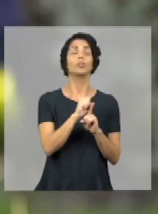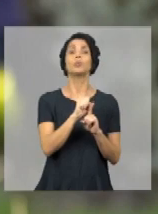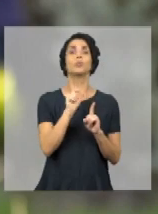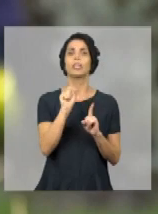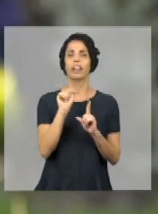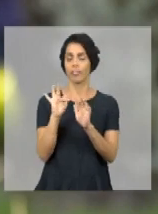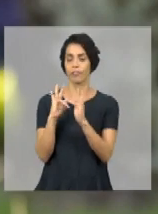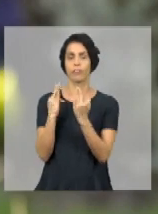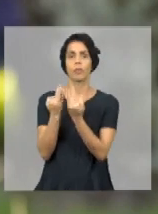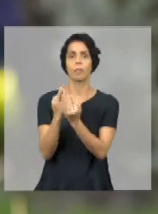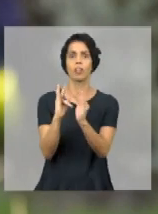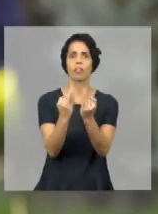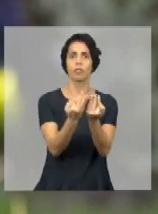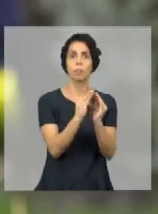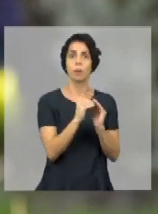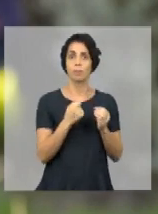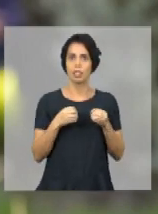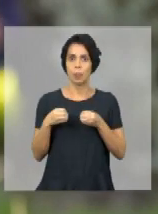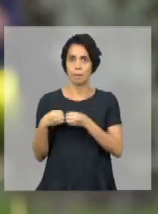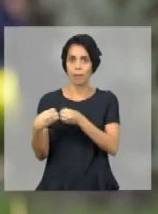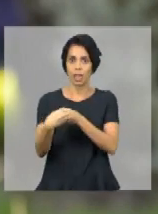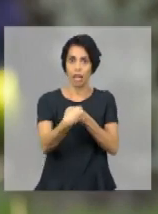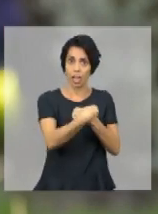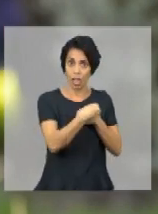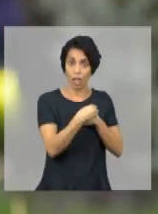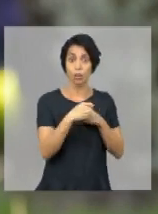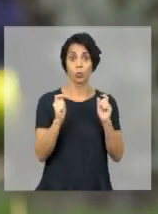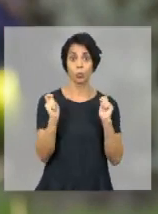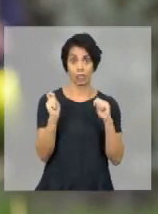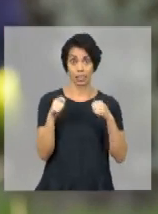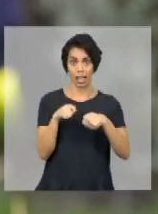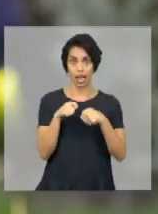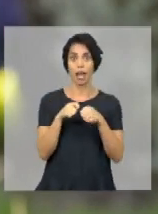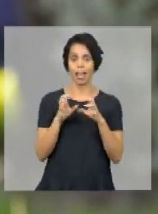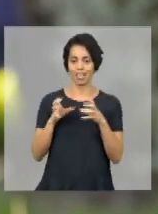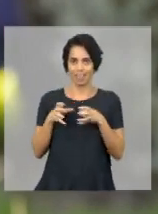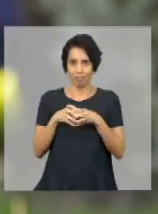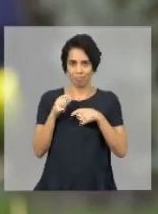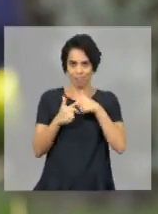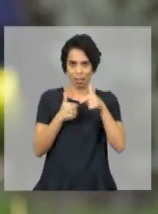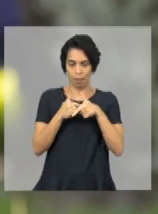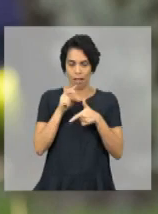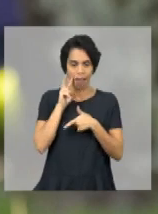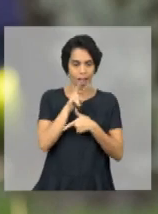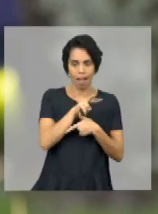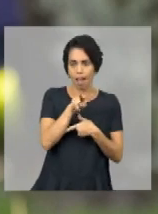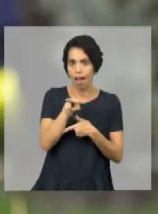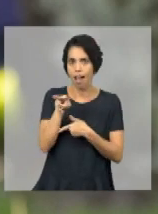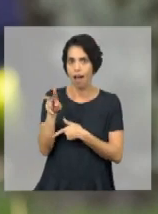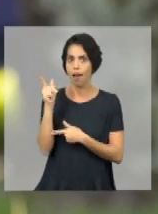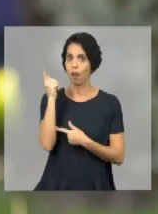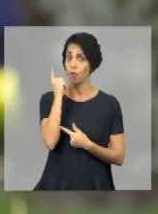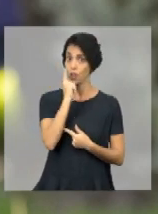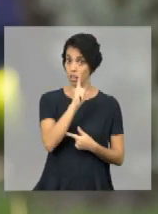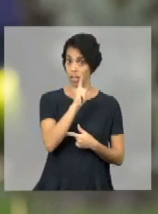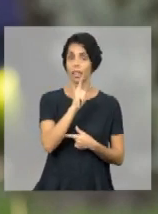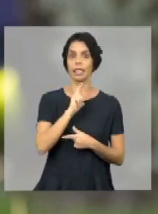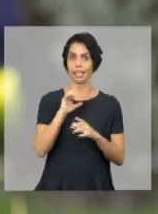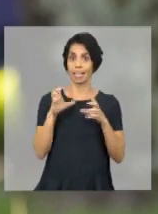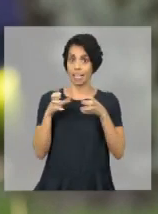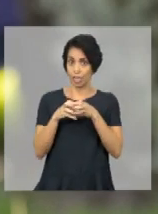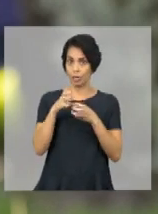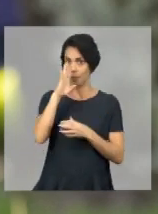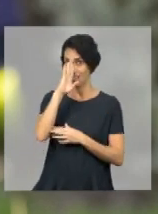as famílias têm que estar no perímetro dela, no olhar das equipes que trabalham. A equipe que trabalha